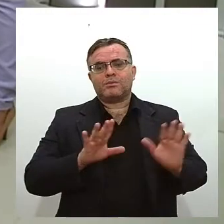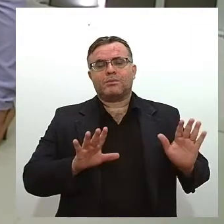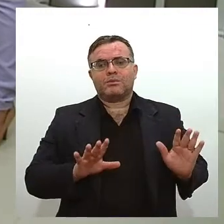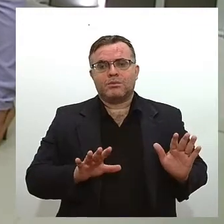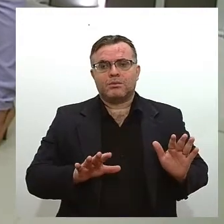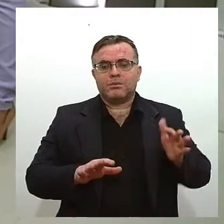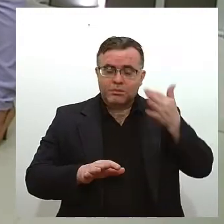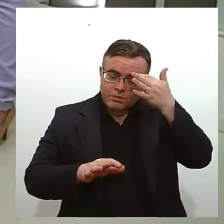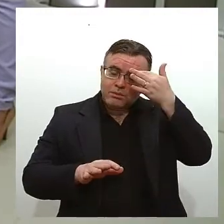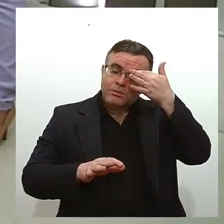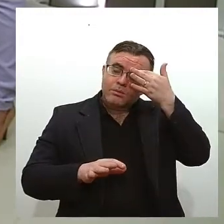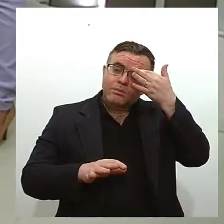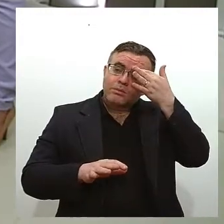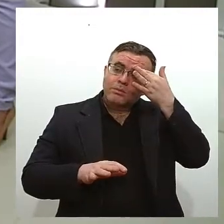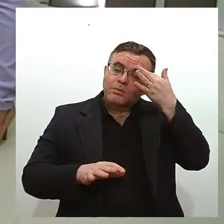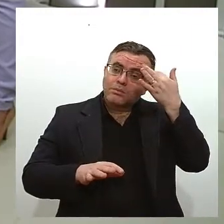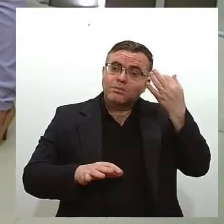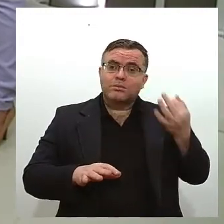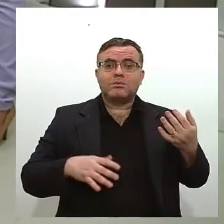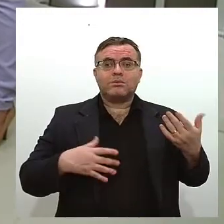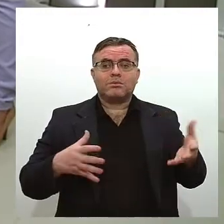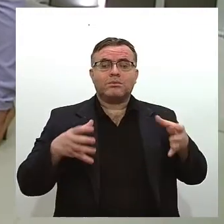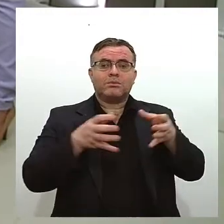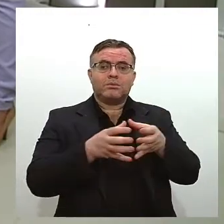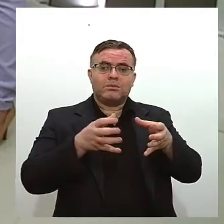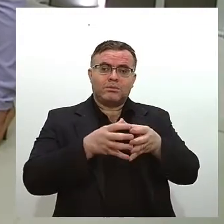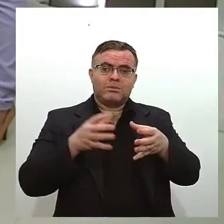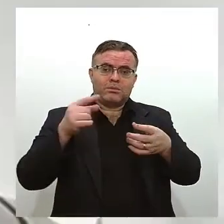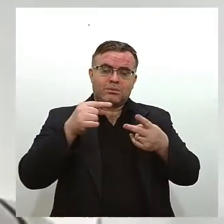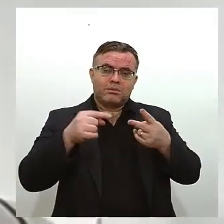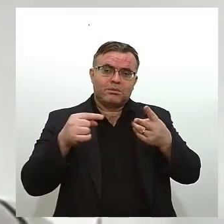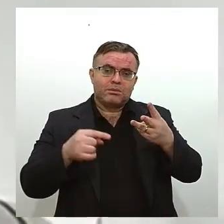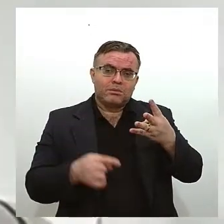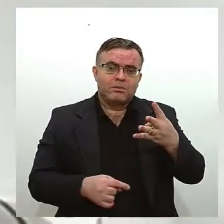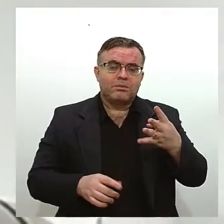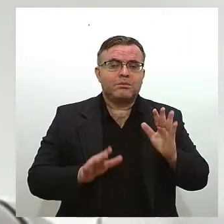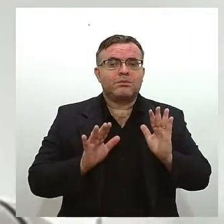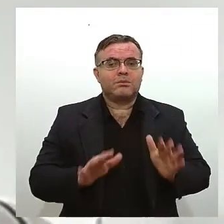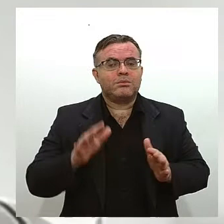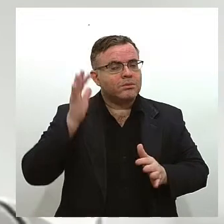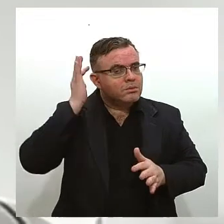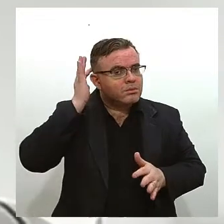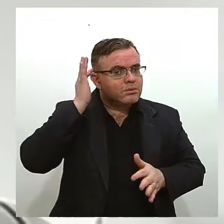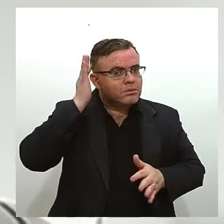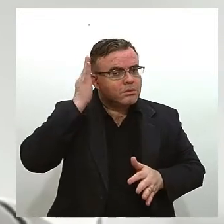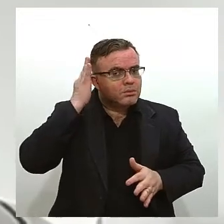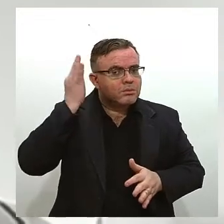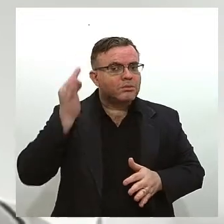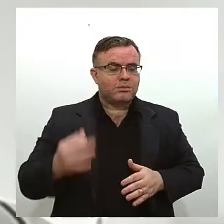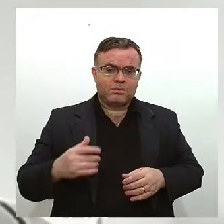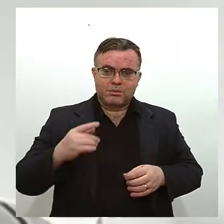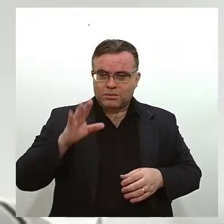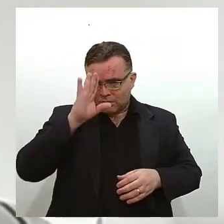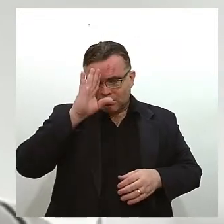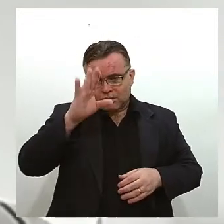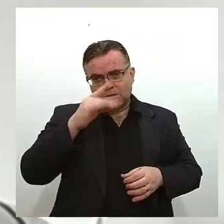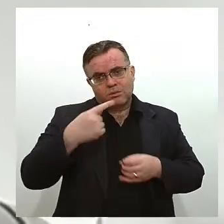a gente analisa o conjunto de Sergipe e a gente principalmente os municípios com